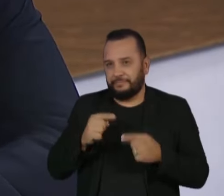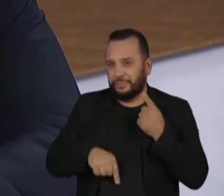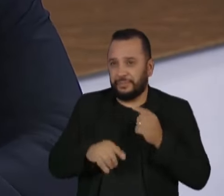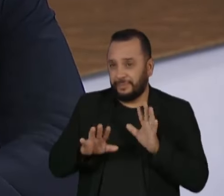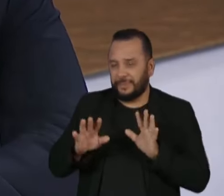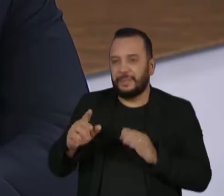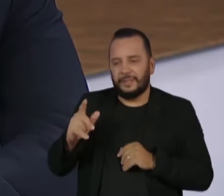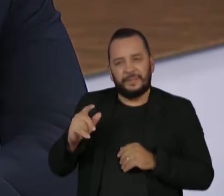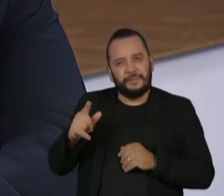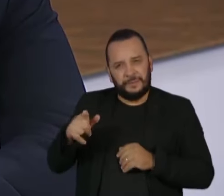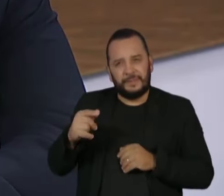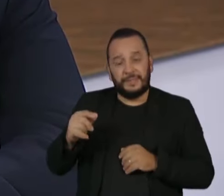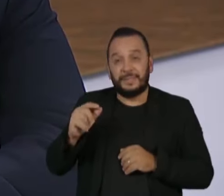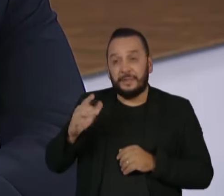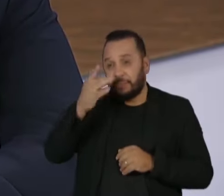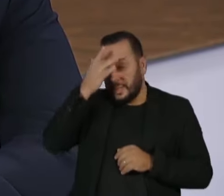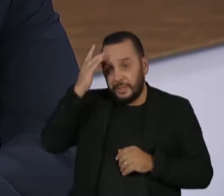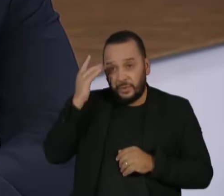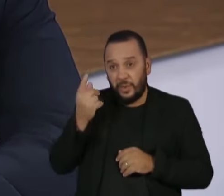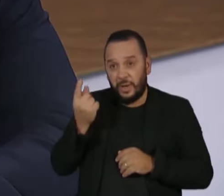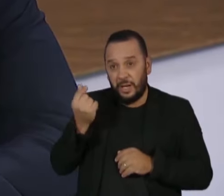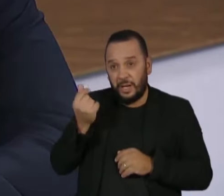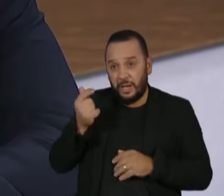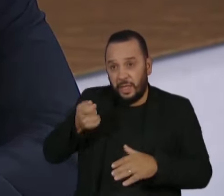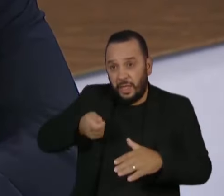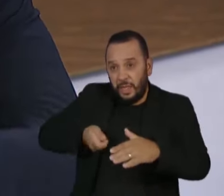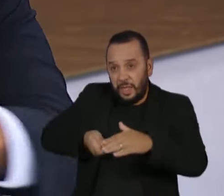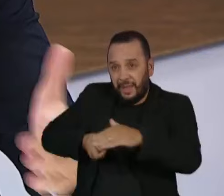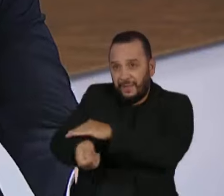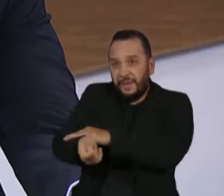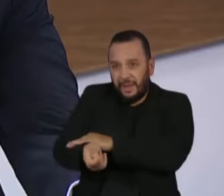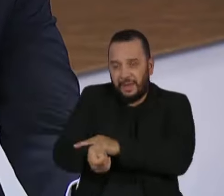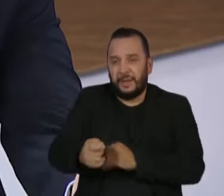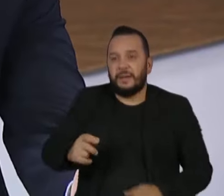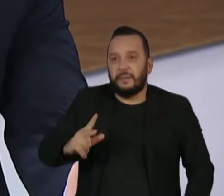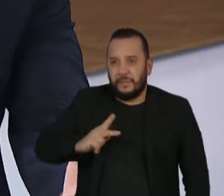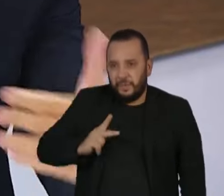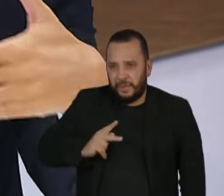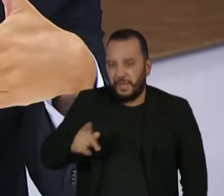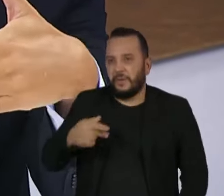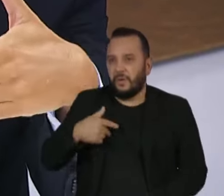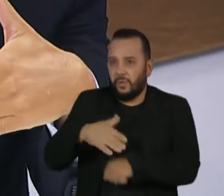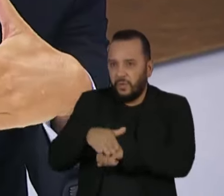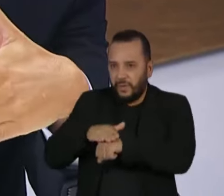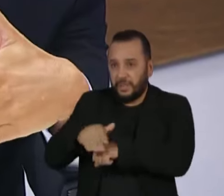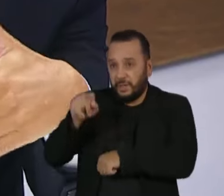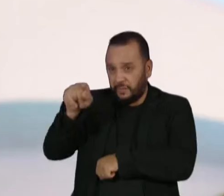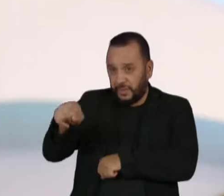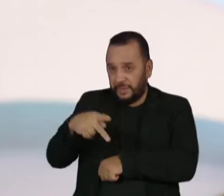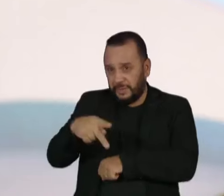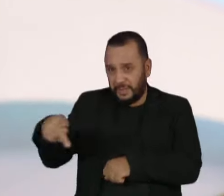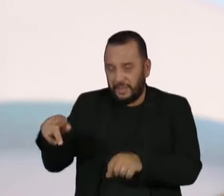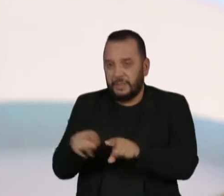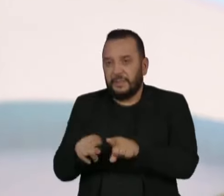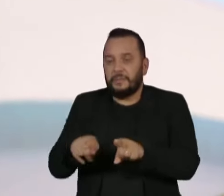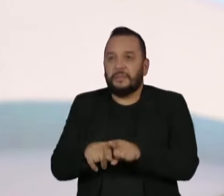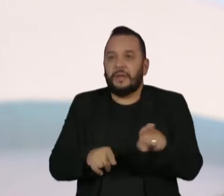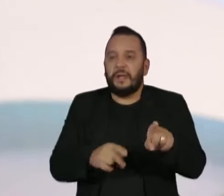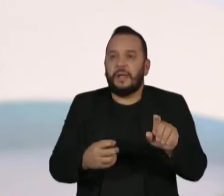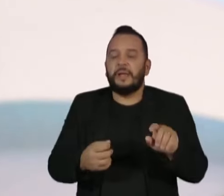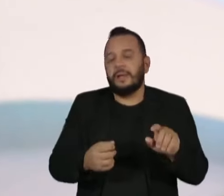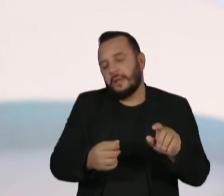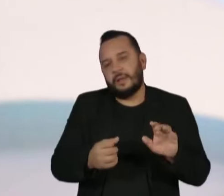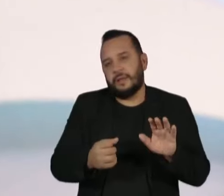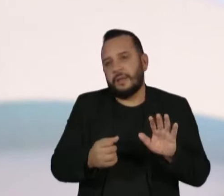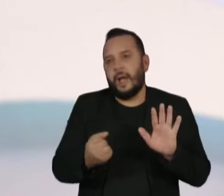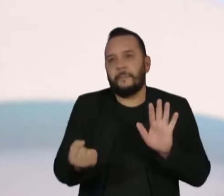quis, naquele sábado de manhã, e for ao clube falar com a presidente, vai falar também com a marca que essa nova empresa quer desbancar. Sim.